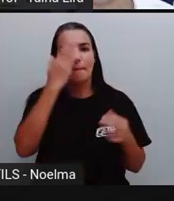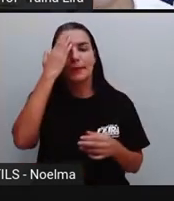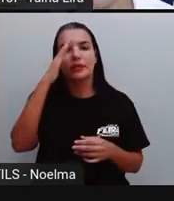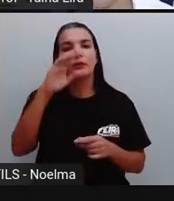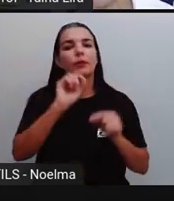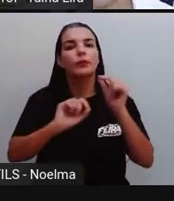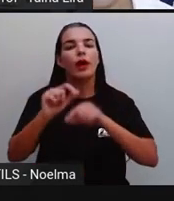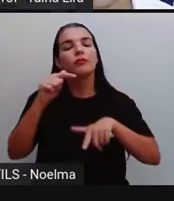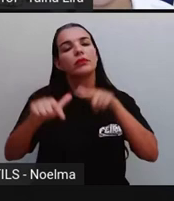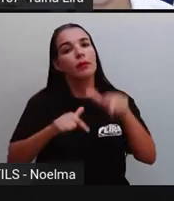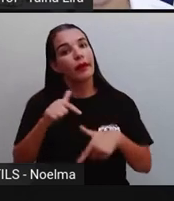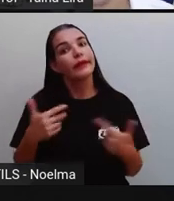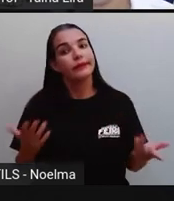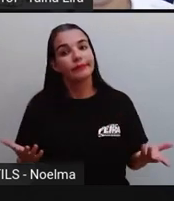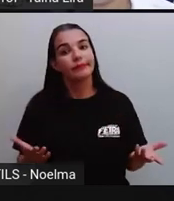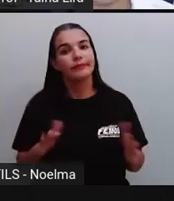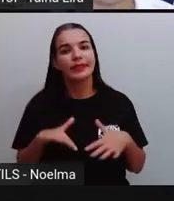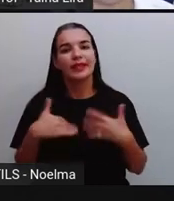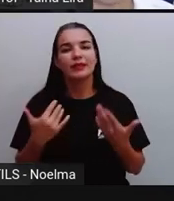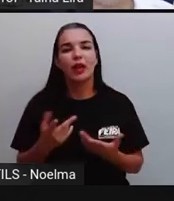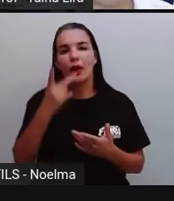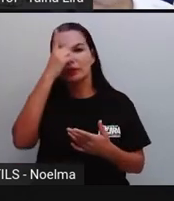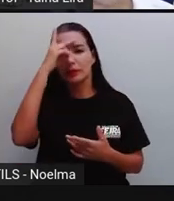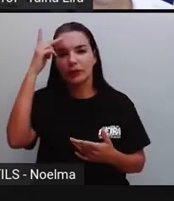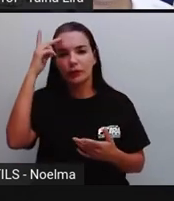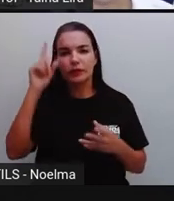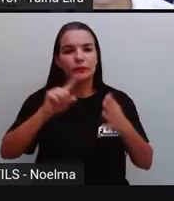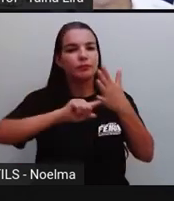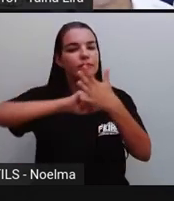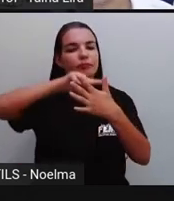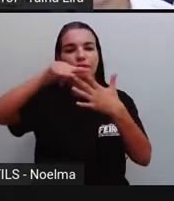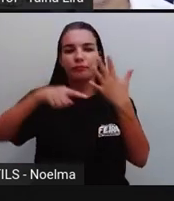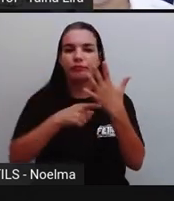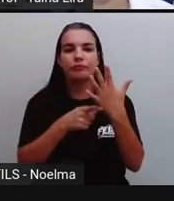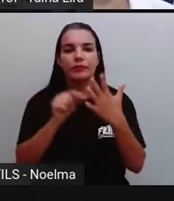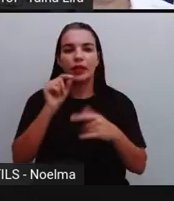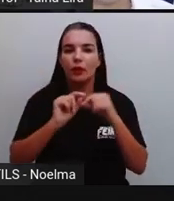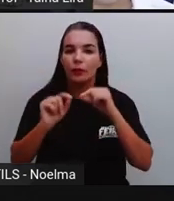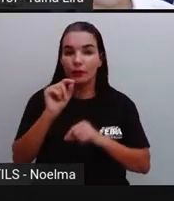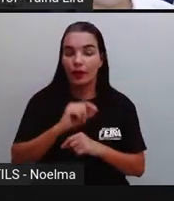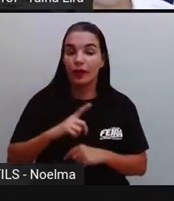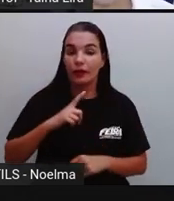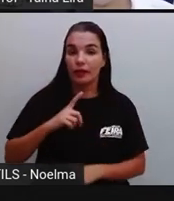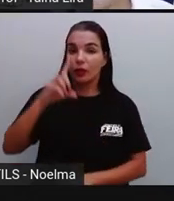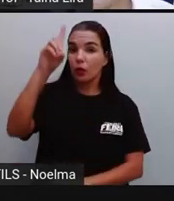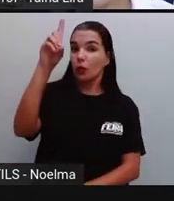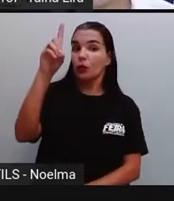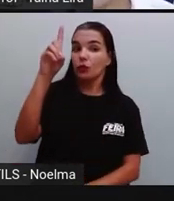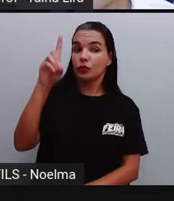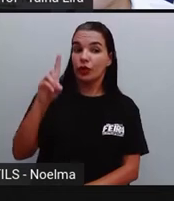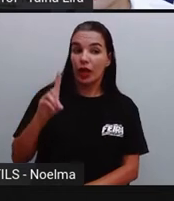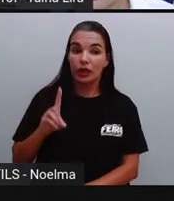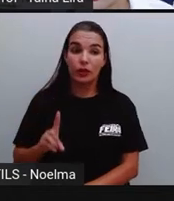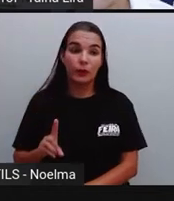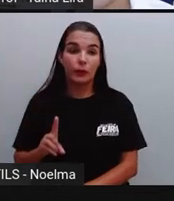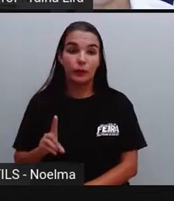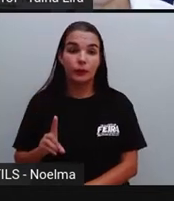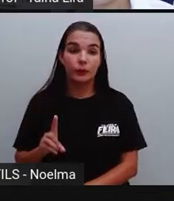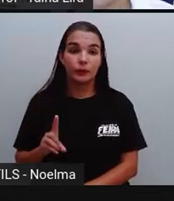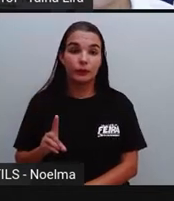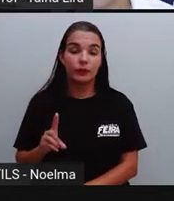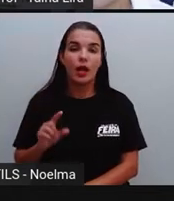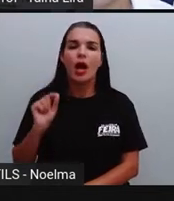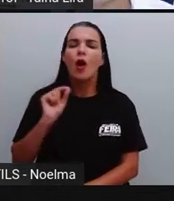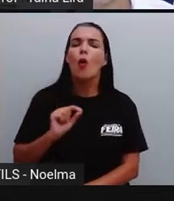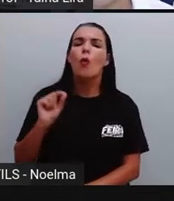Principalmente trabalhando, né? Então, quem são essas pessoas? Olha lá. A gente tem aí, ó, o diretor, o